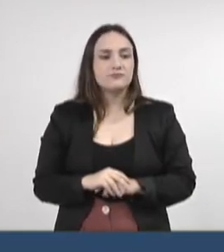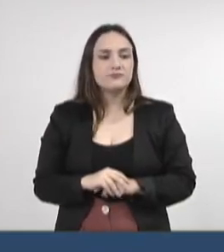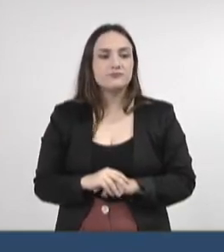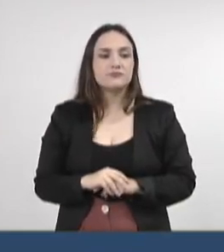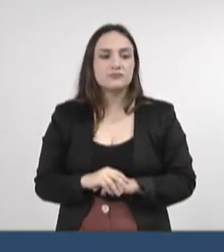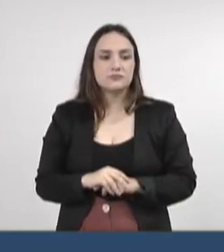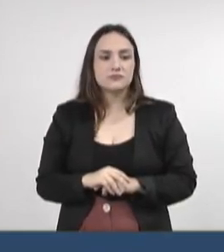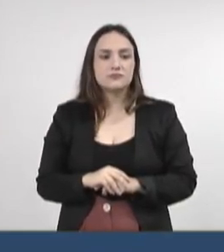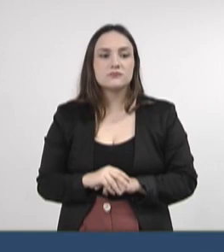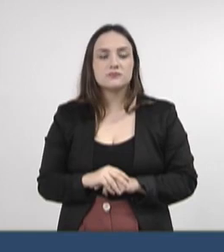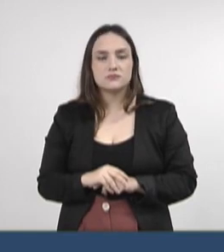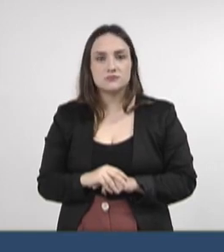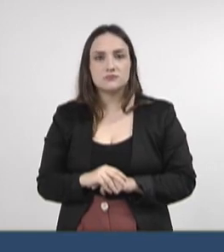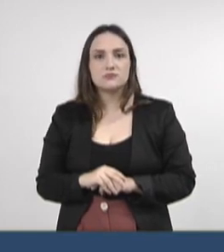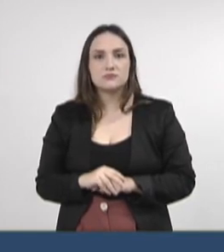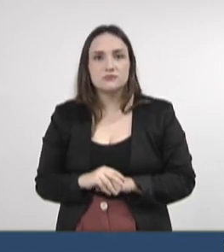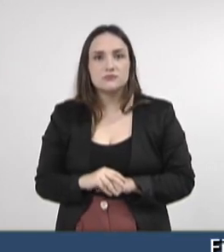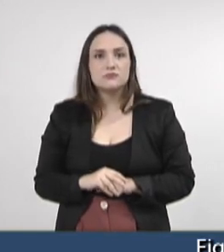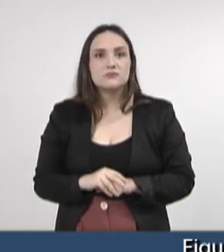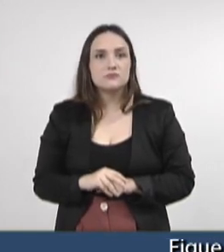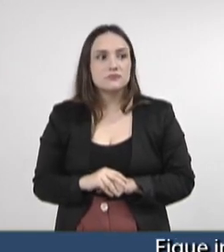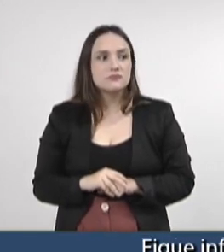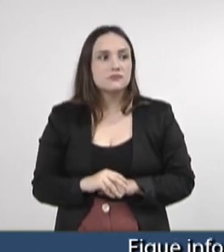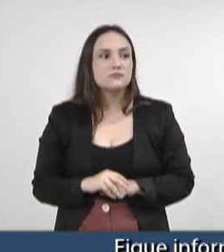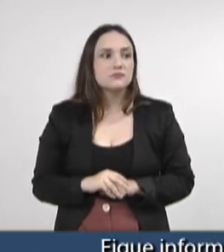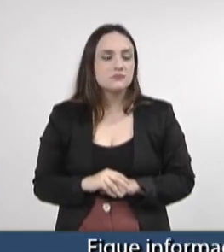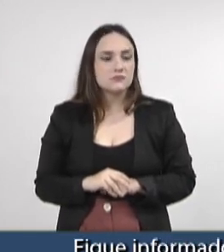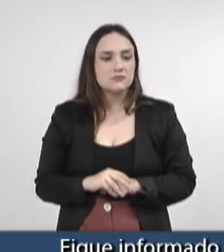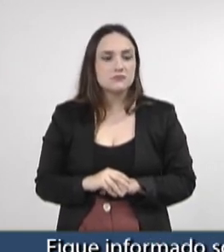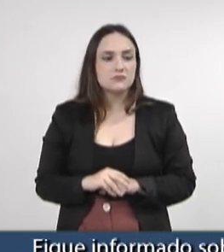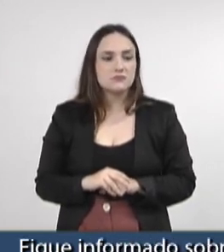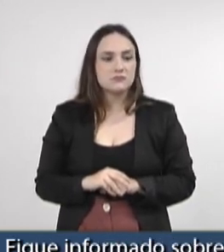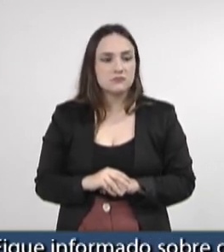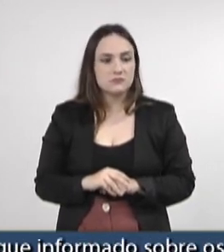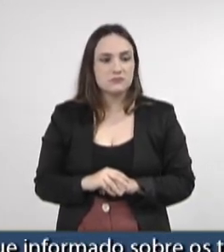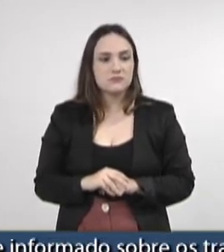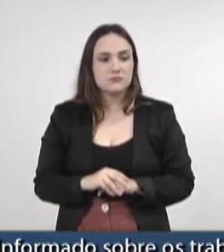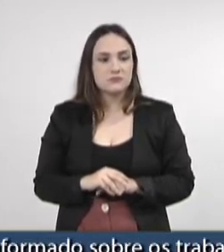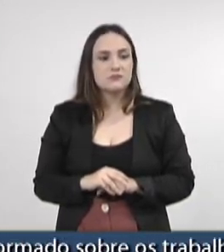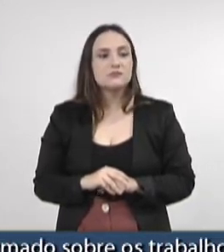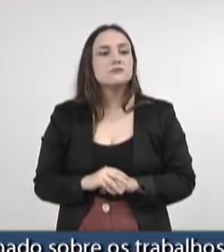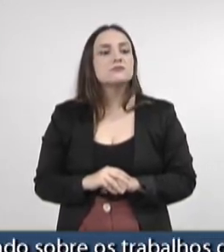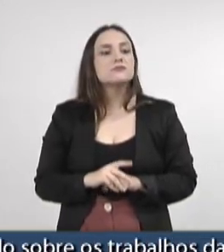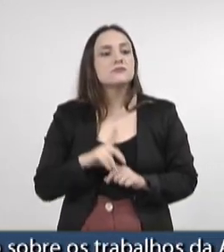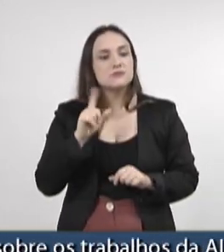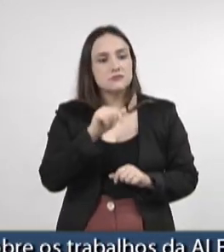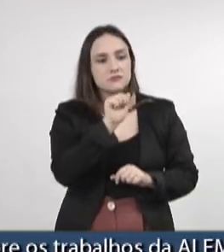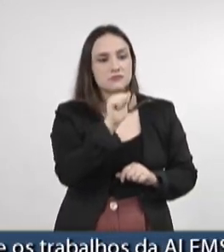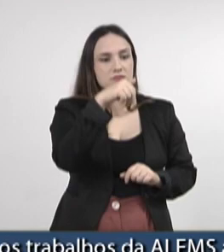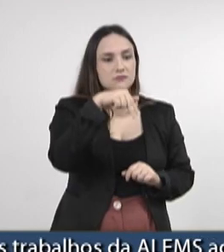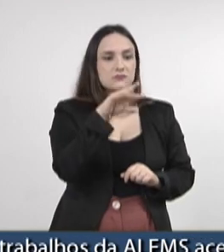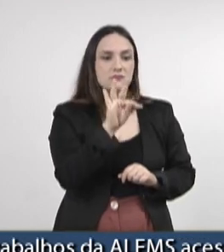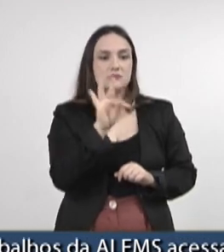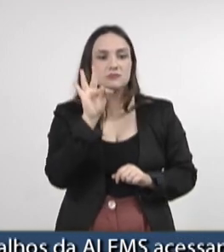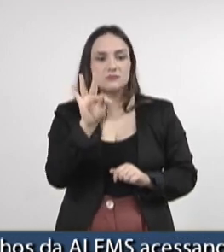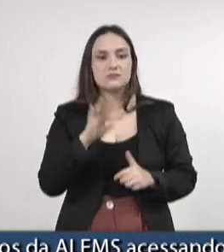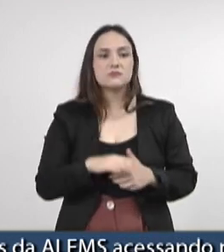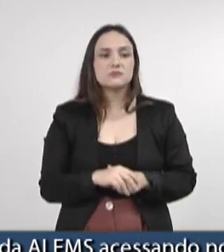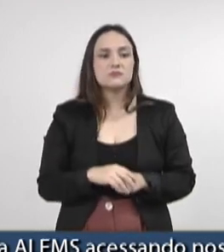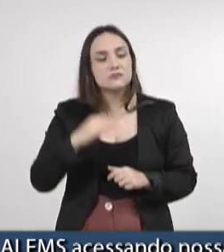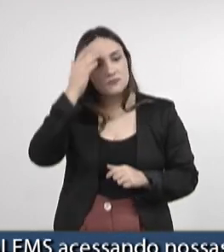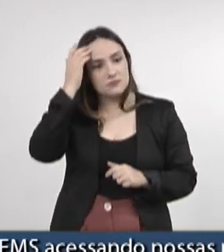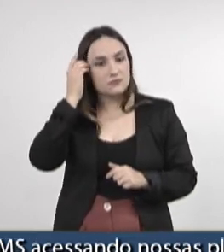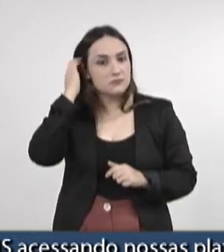hoje as sessões judicializadas da NTT contra a